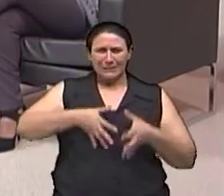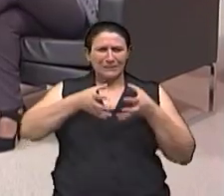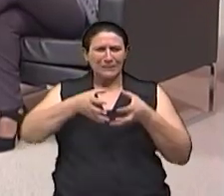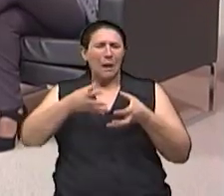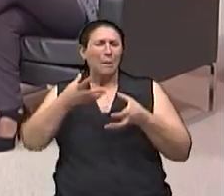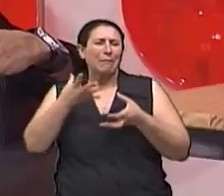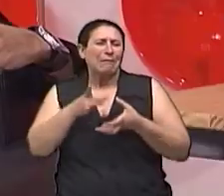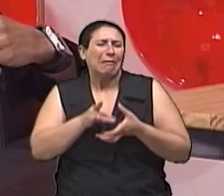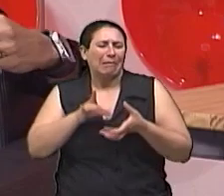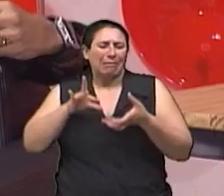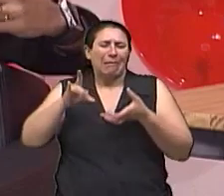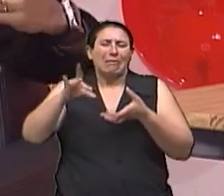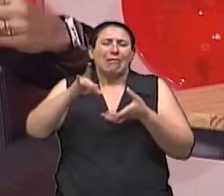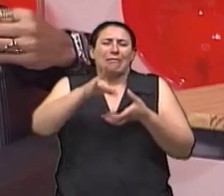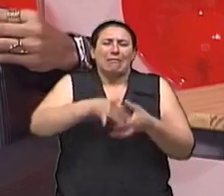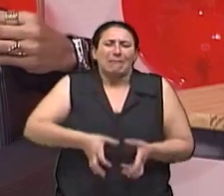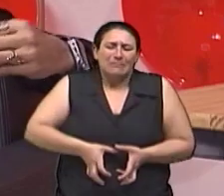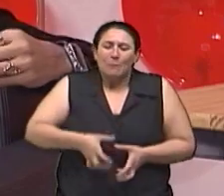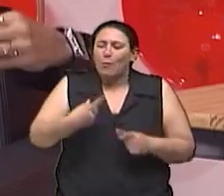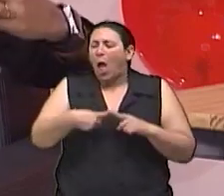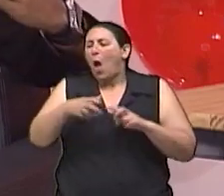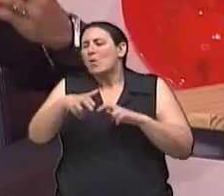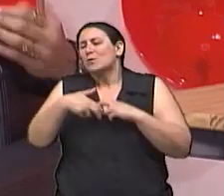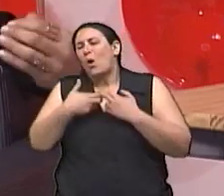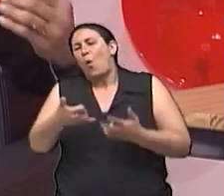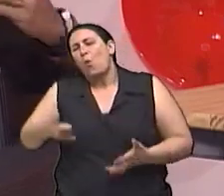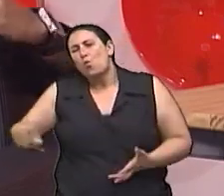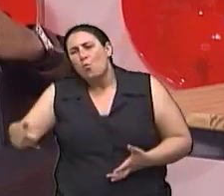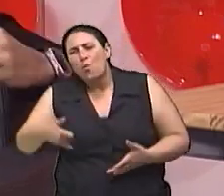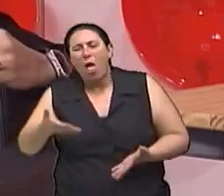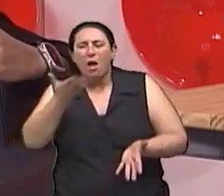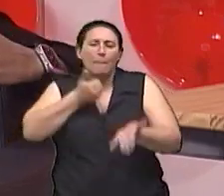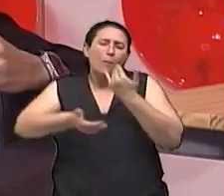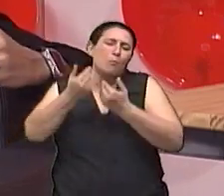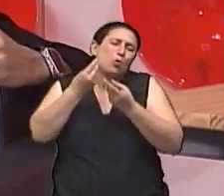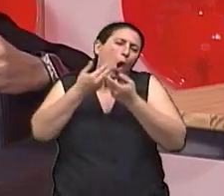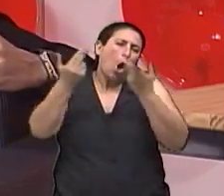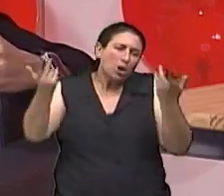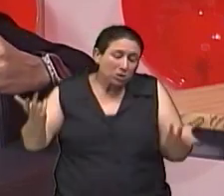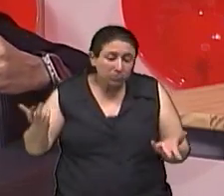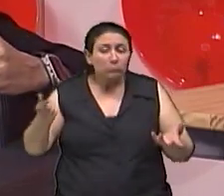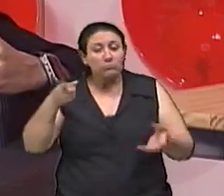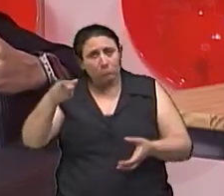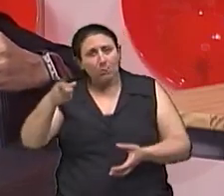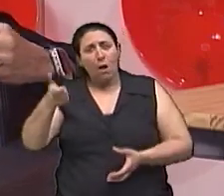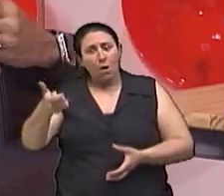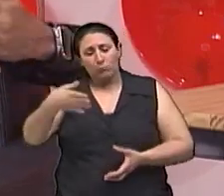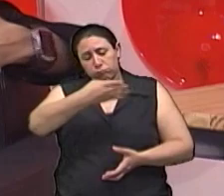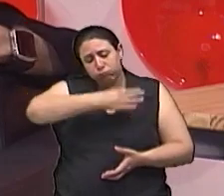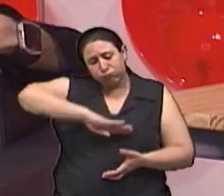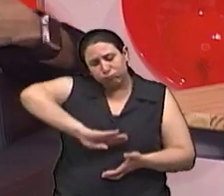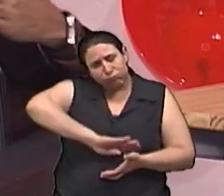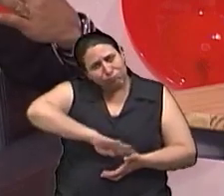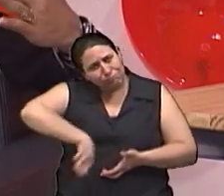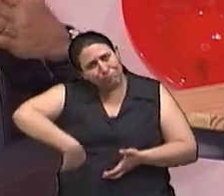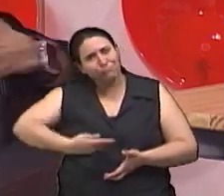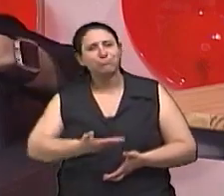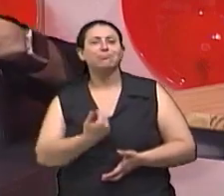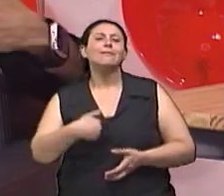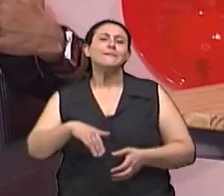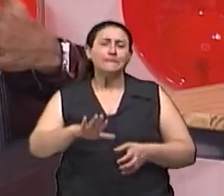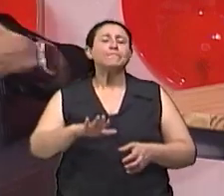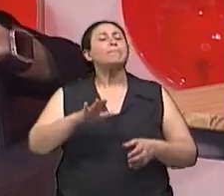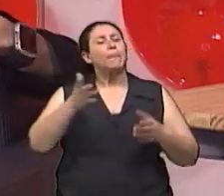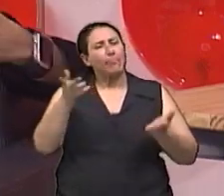organismo Não que o nosso organismo possa Mas o nosso organismo Tem toxinas sim De várias Até